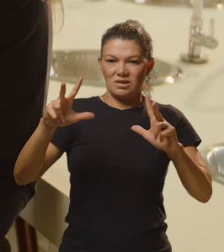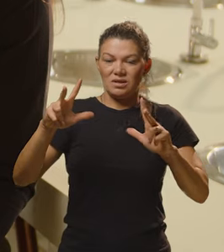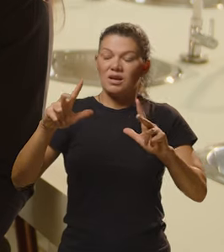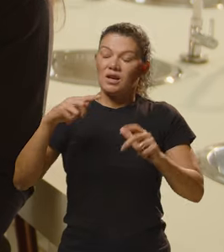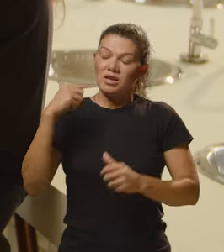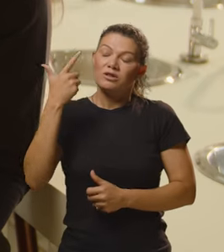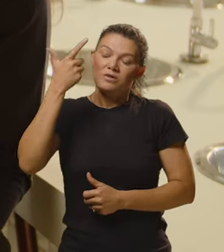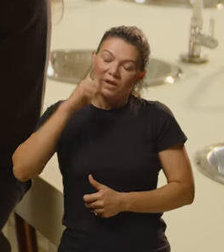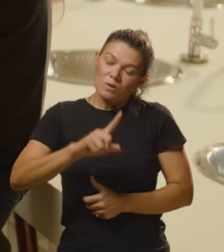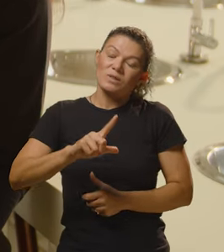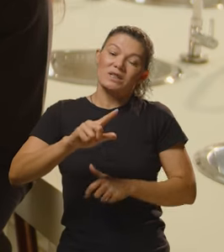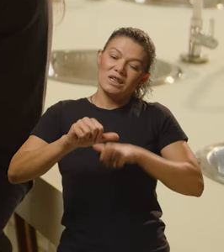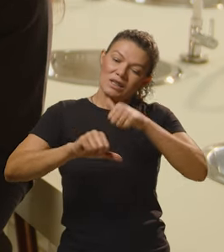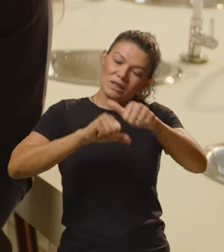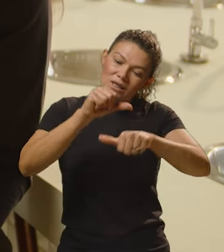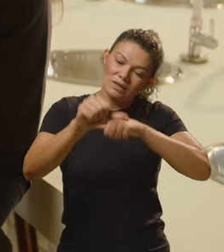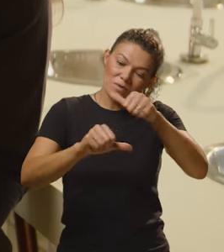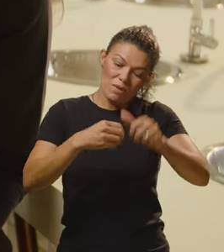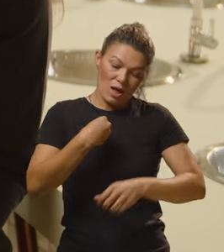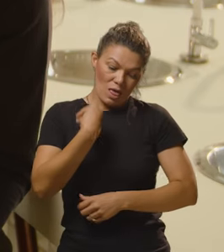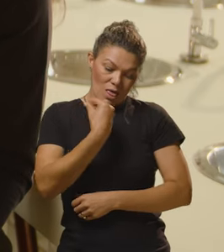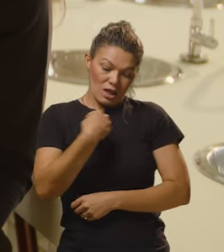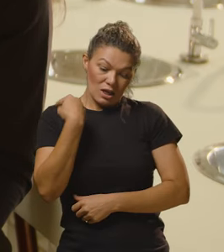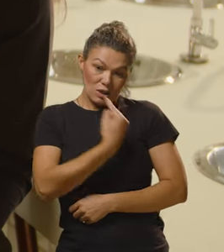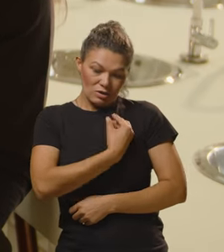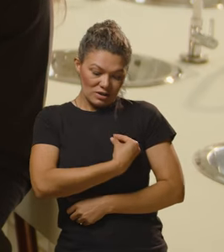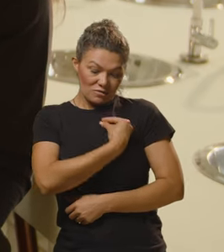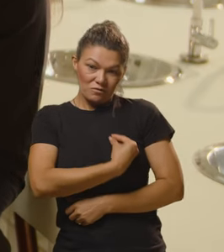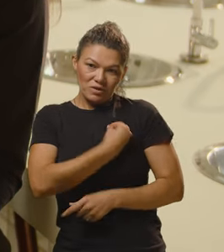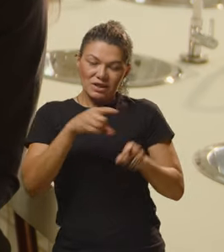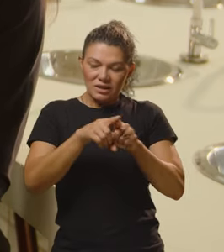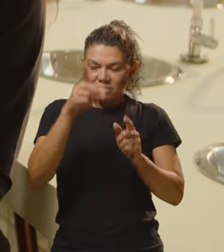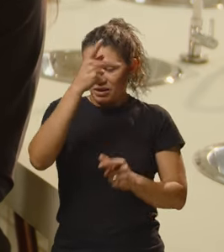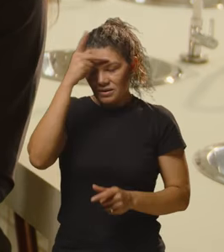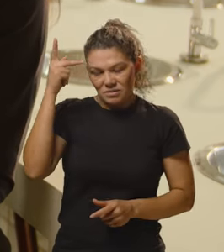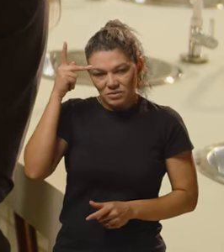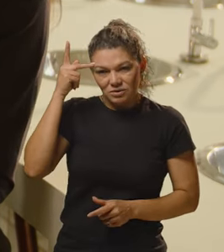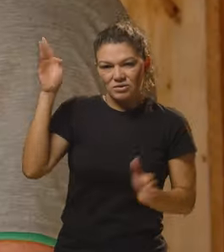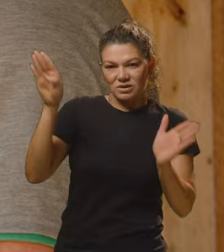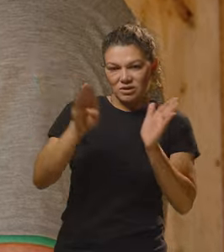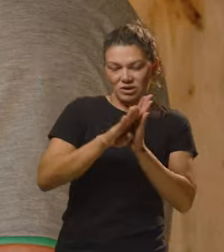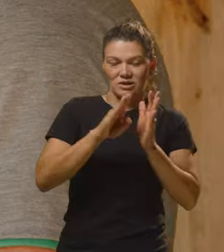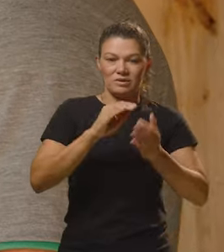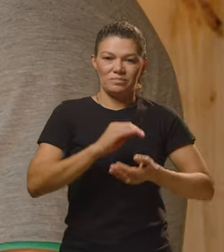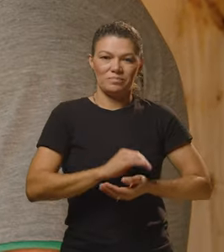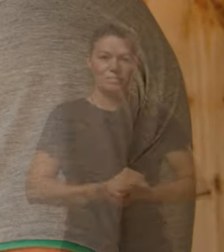isso a gente vai transformando as nossas vidas e a vida de quem passa pela gente.